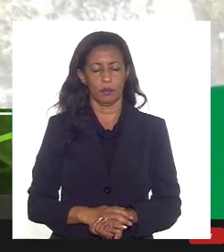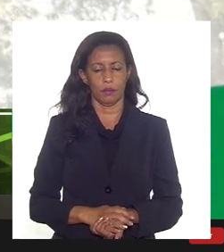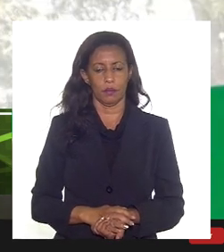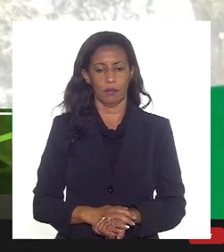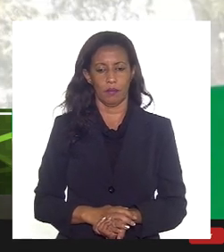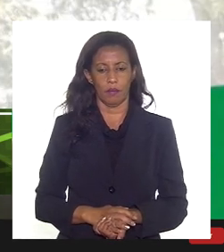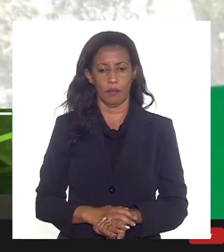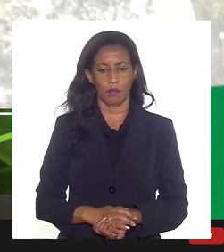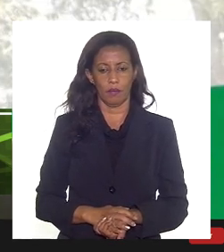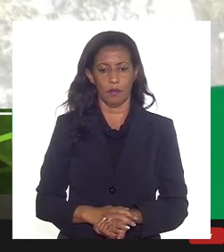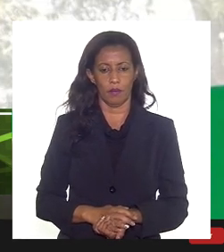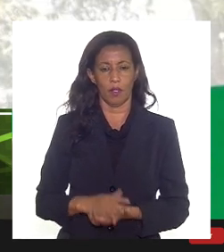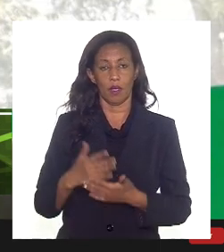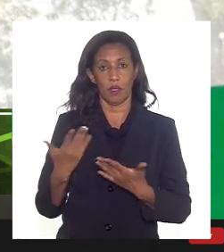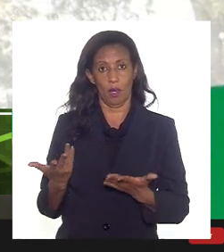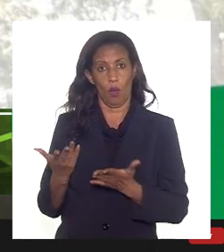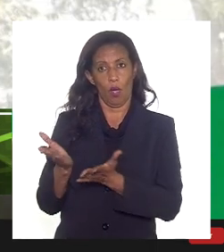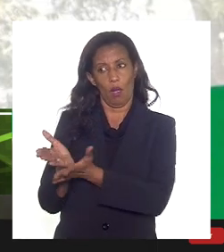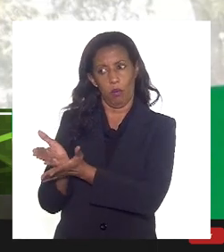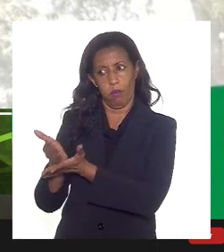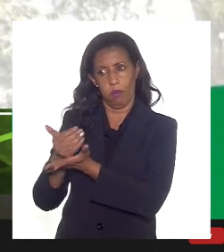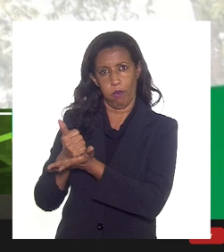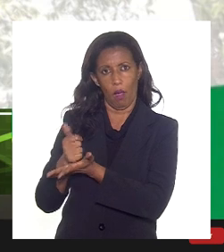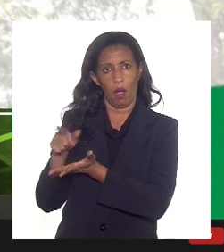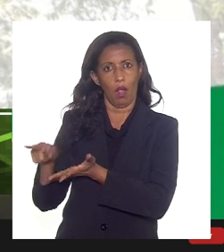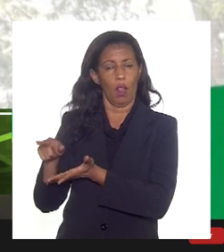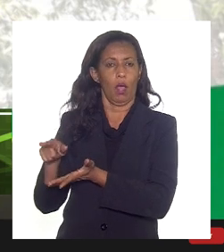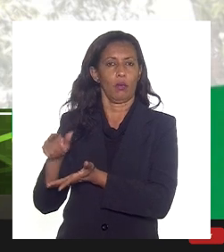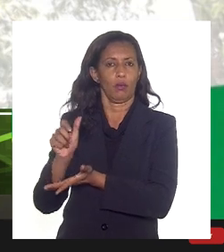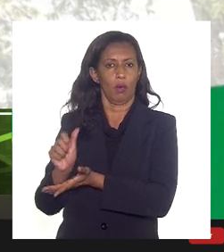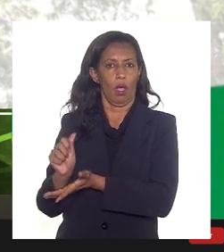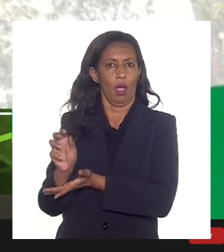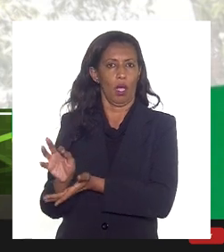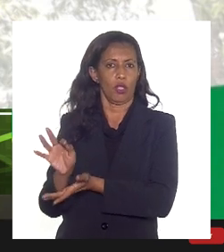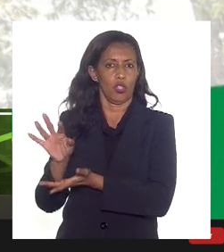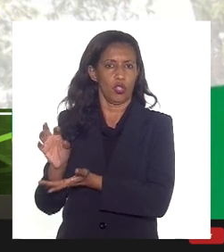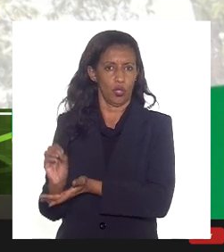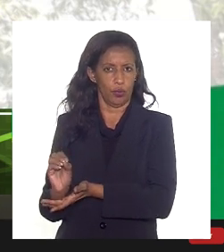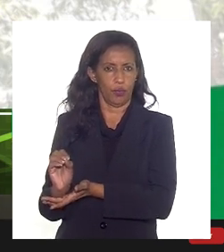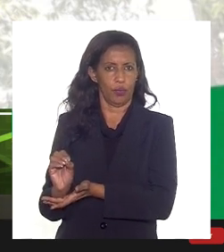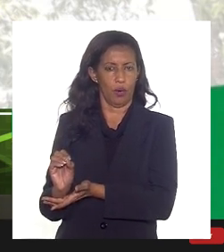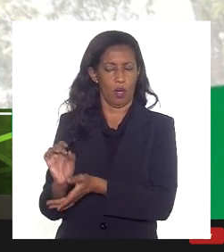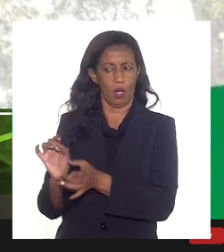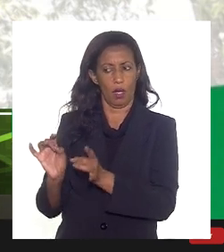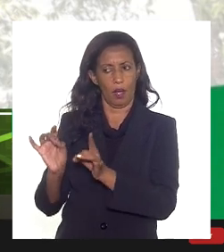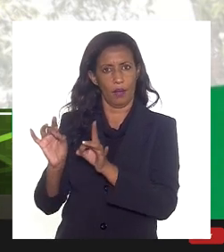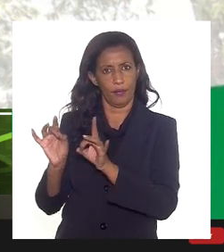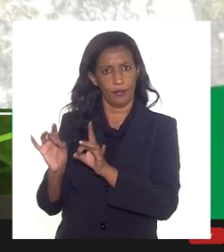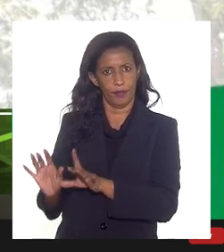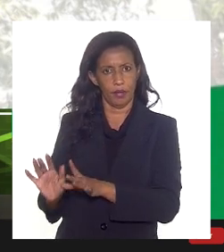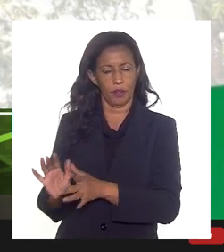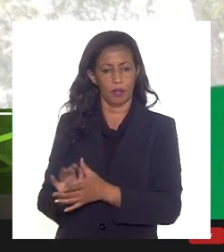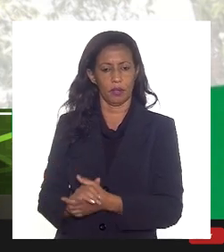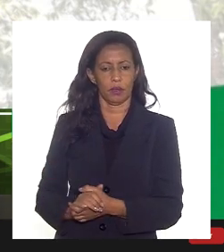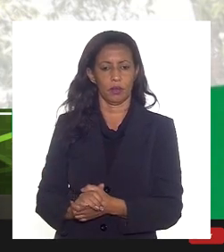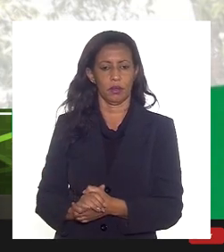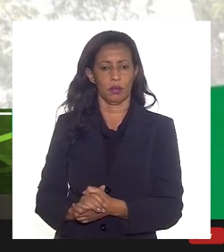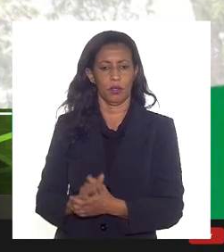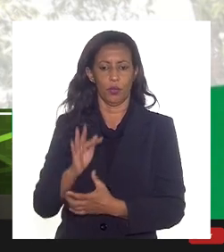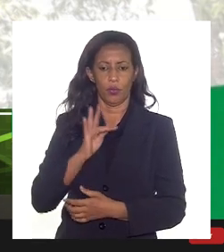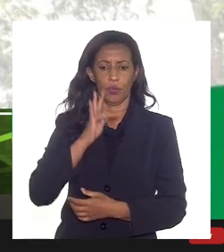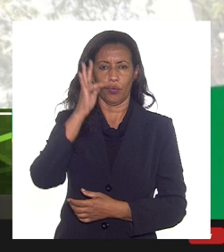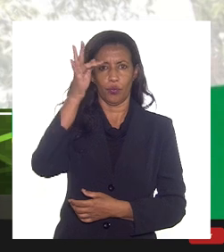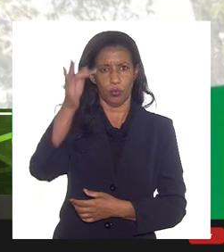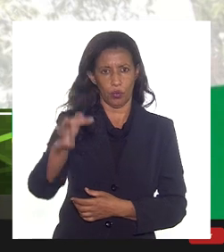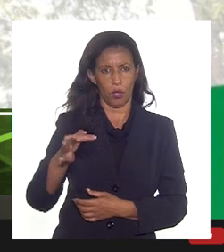efetivamente a rentabilidade daquele ativo ela deixa ela fica futuramente